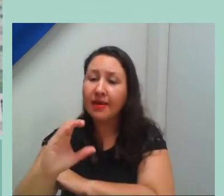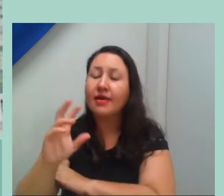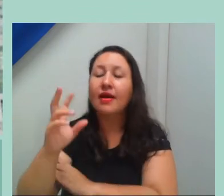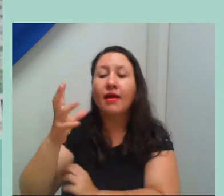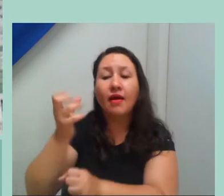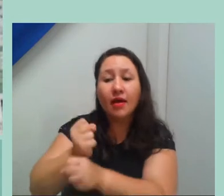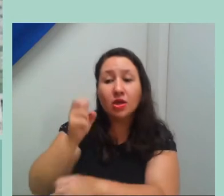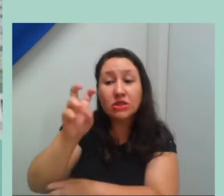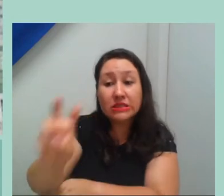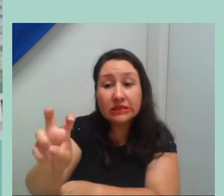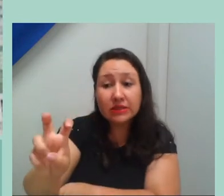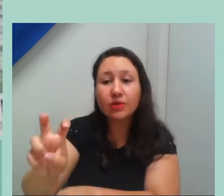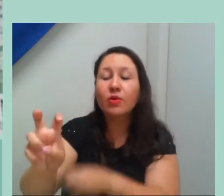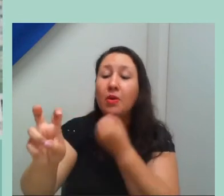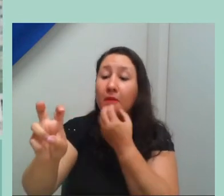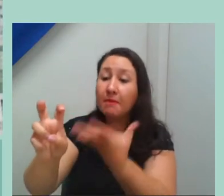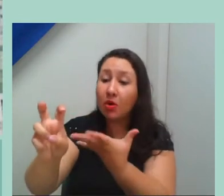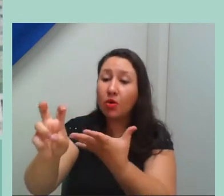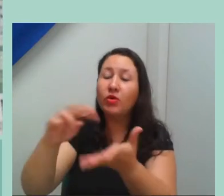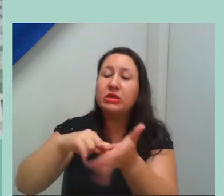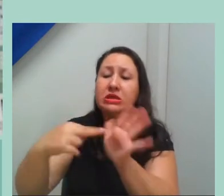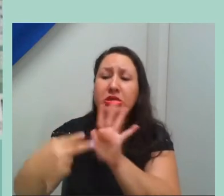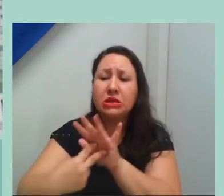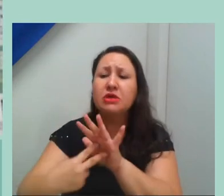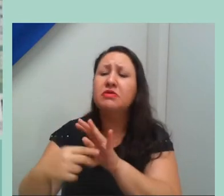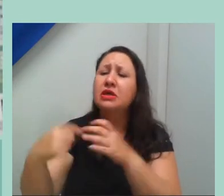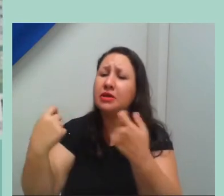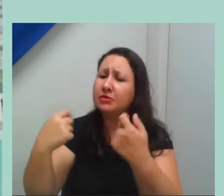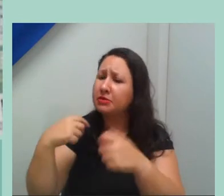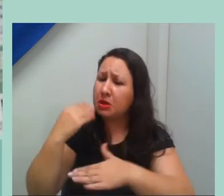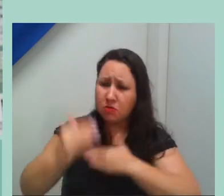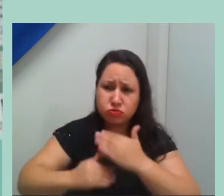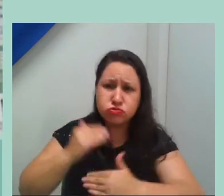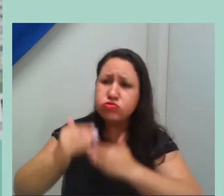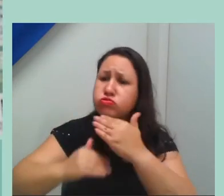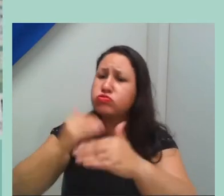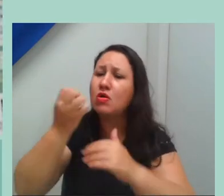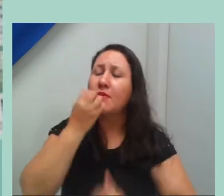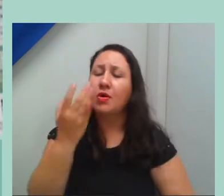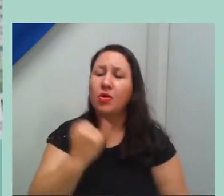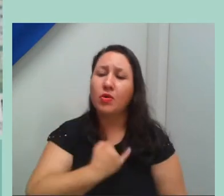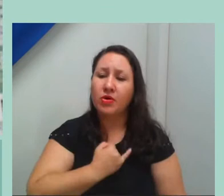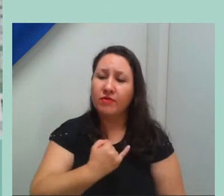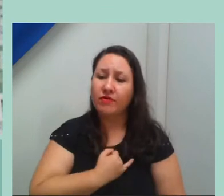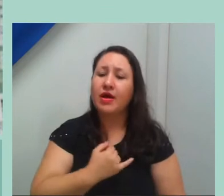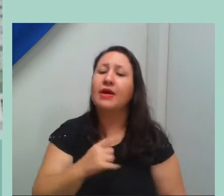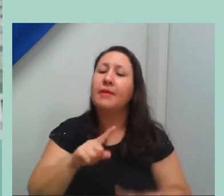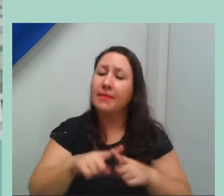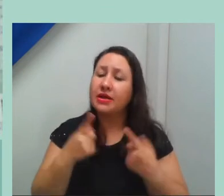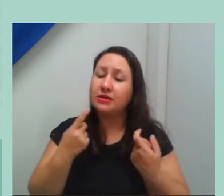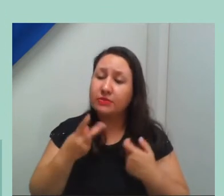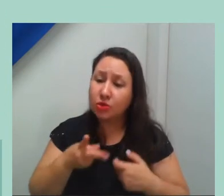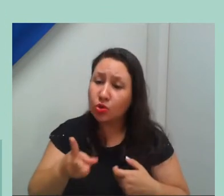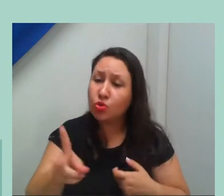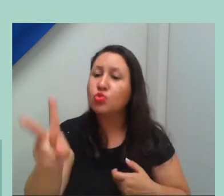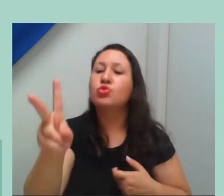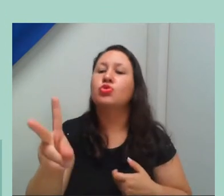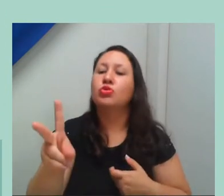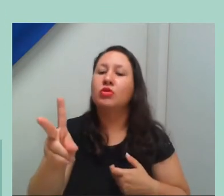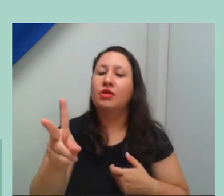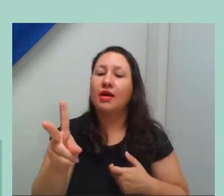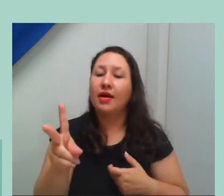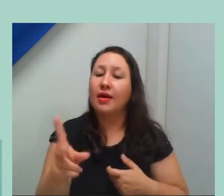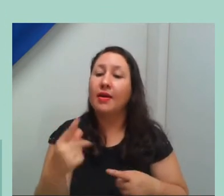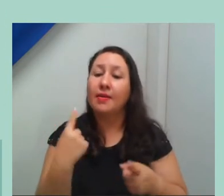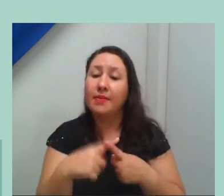pós-graduação, como a graduação, como o ensino técnico integrado, enfim. Mas a pós-graduação, ela é uma coroação de todo esse trabalho,